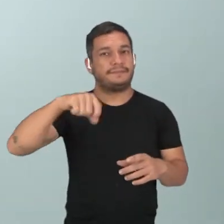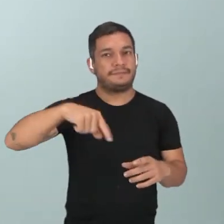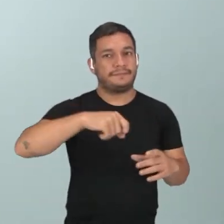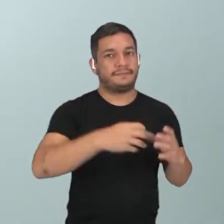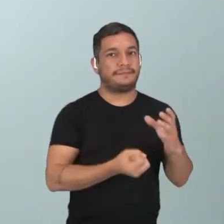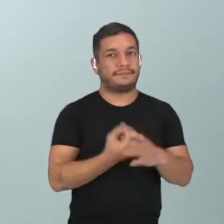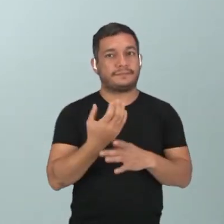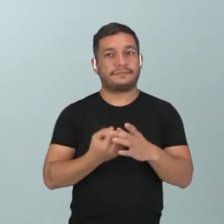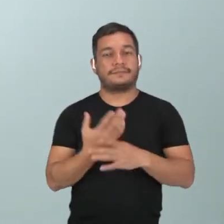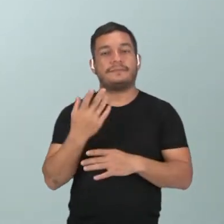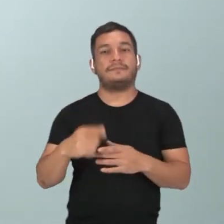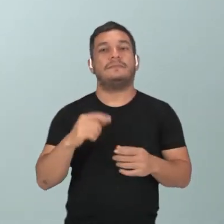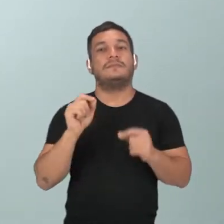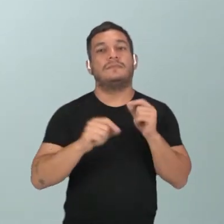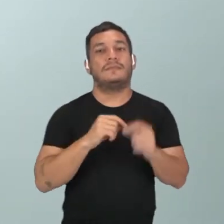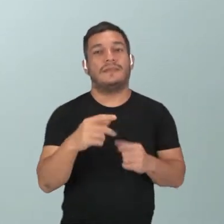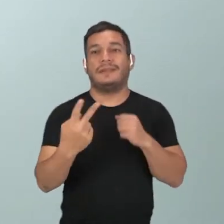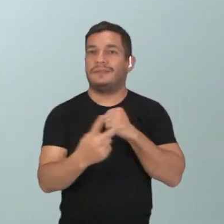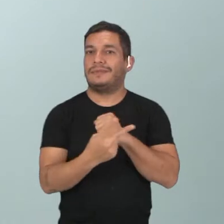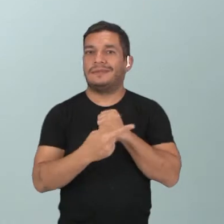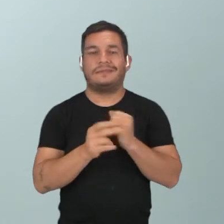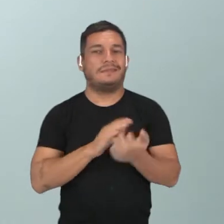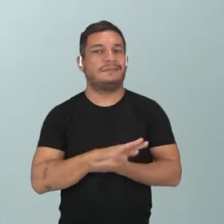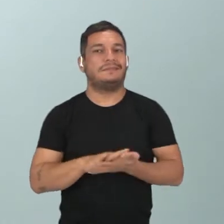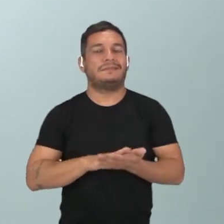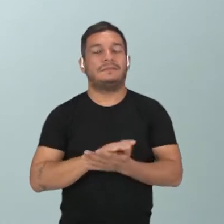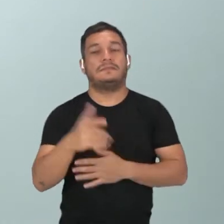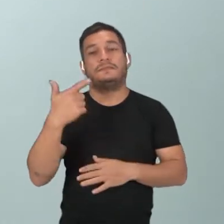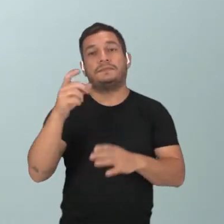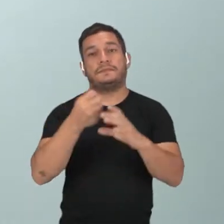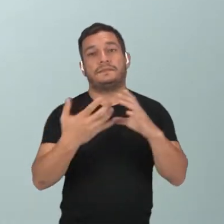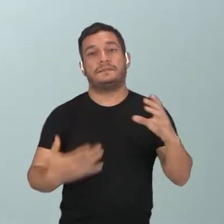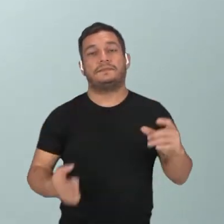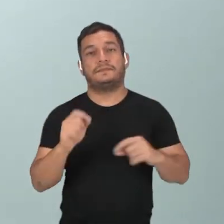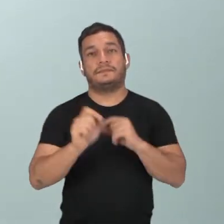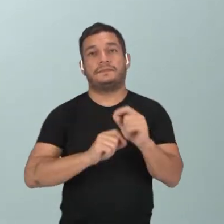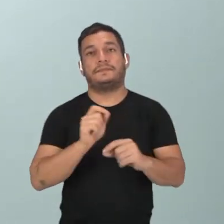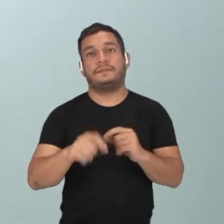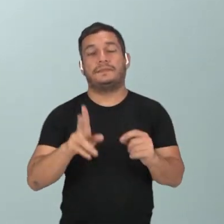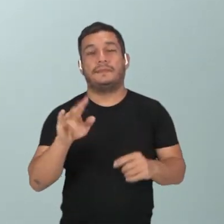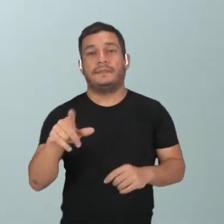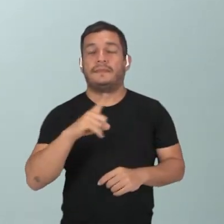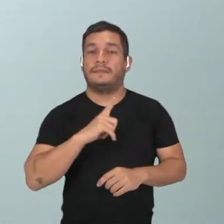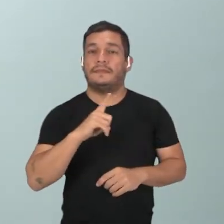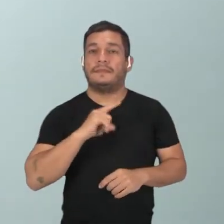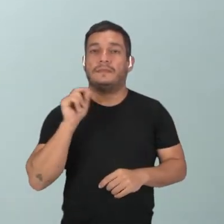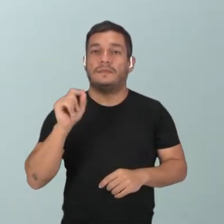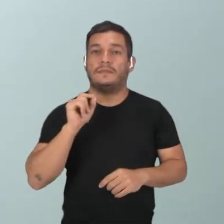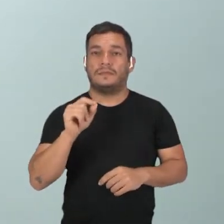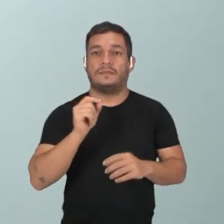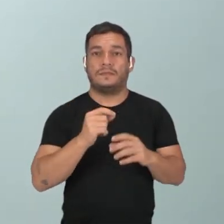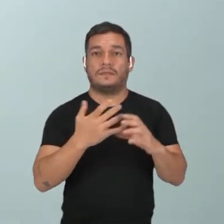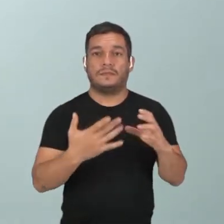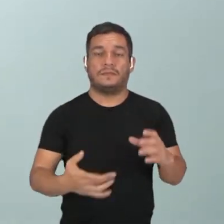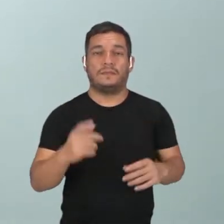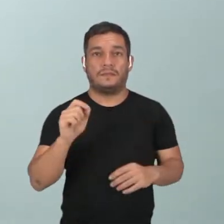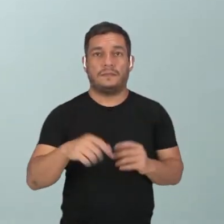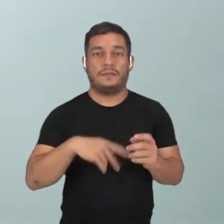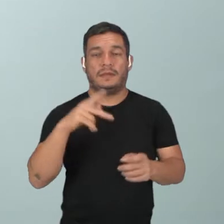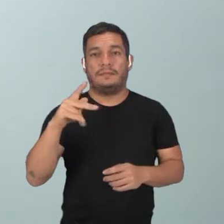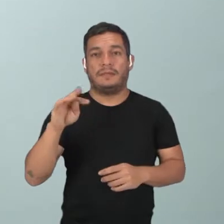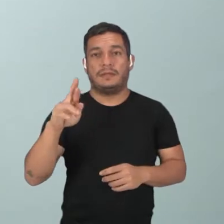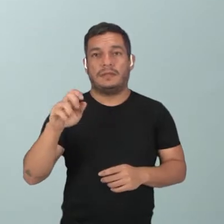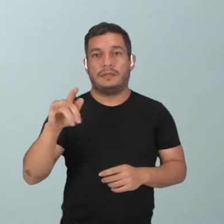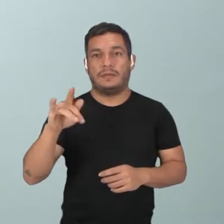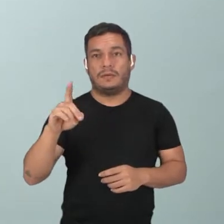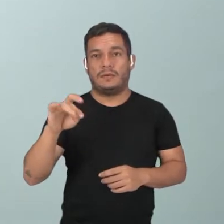só que é uma semente desprotegida. E uma outra característica é que ela vai ter a característica que as pteridóptas